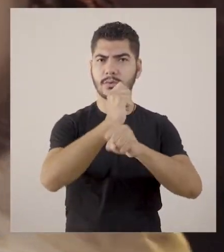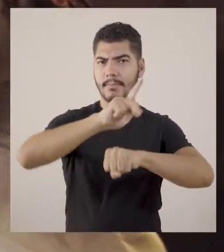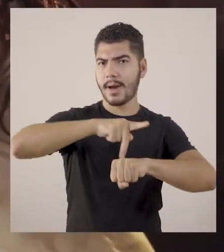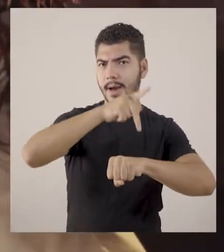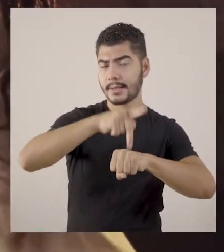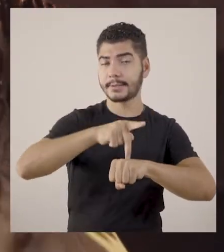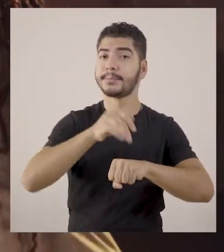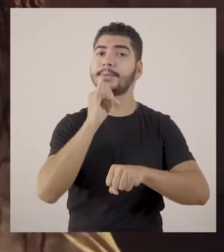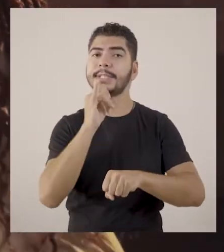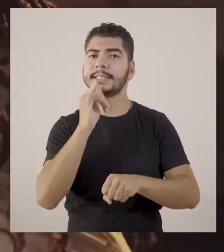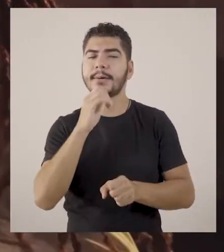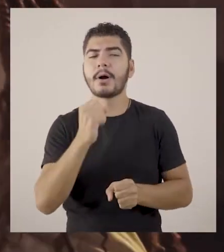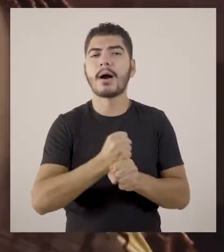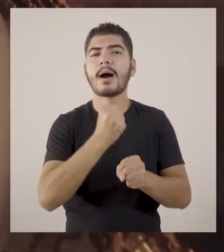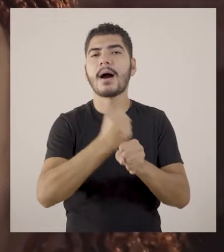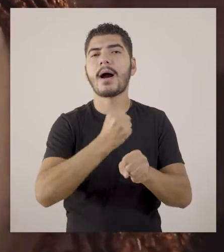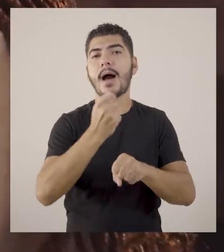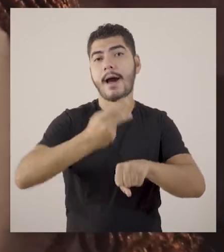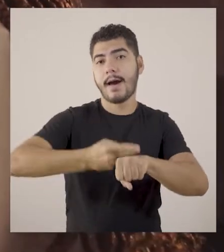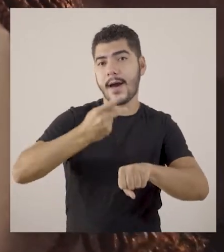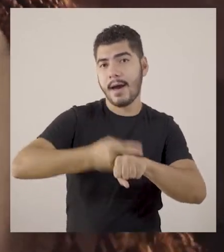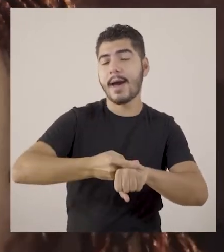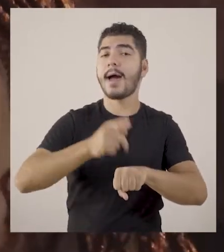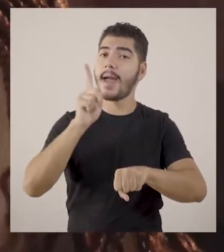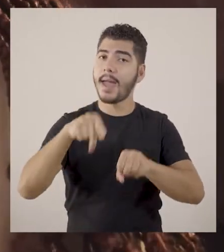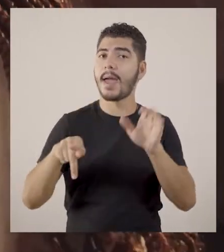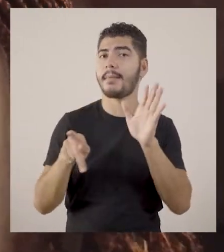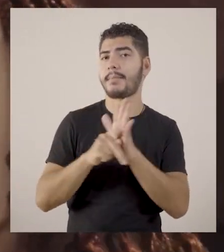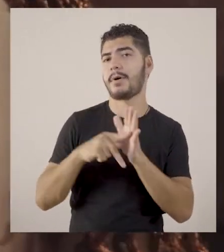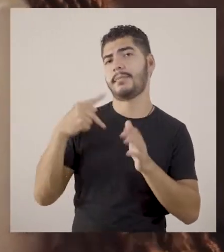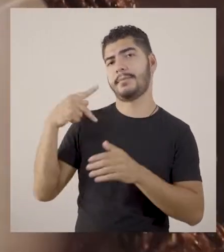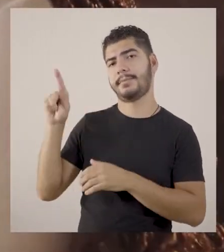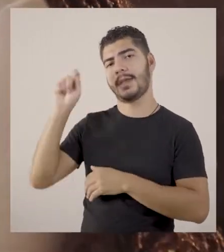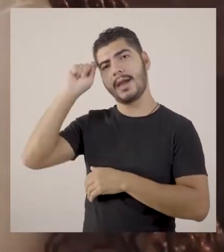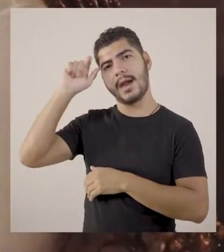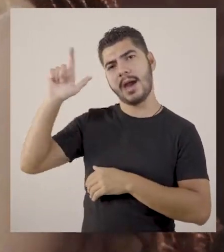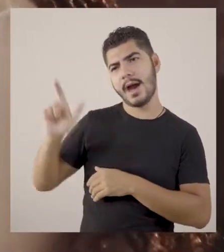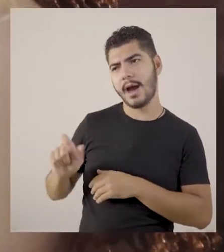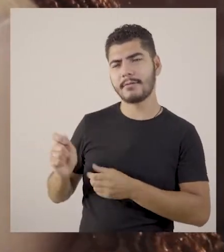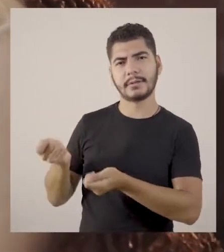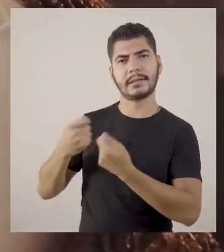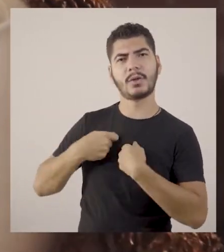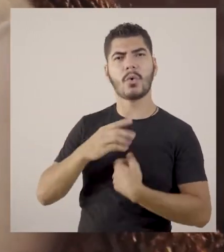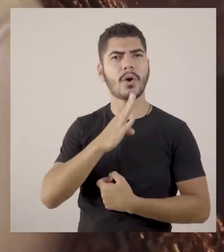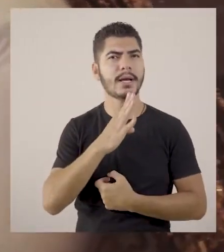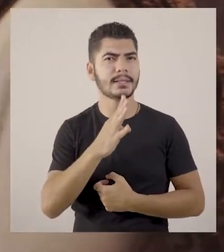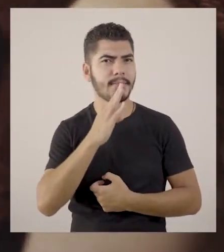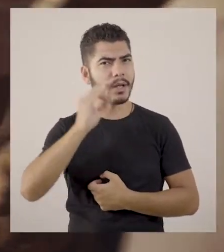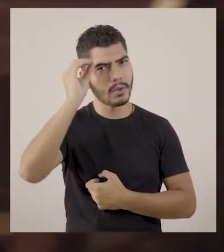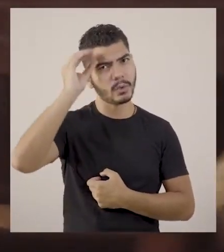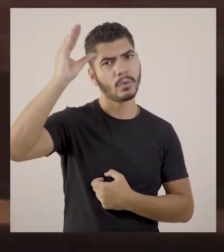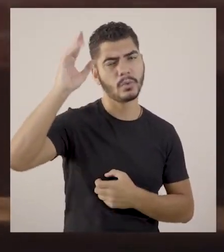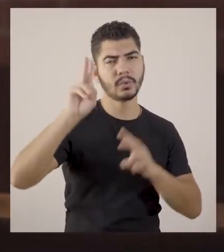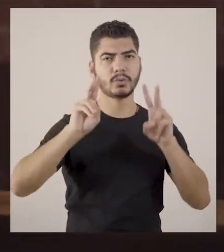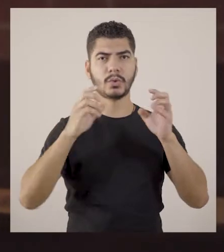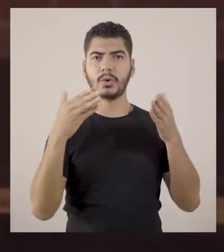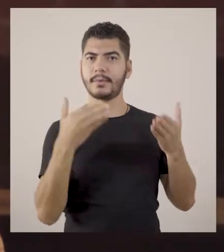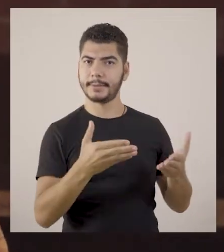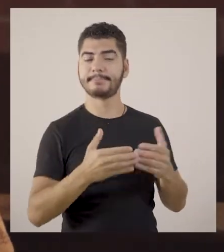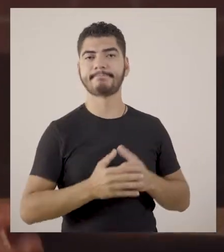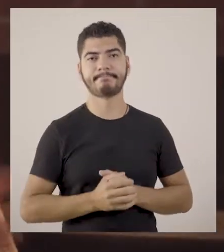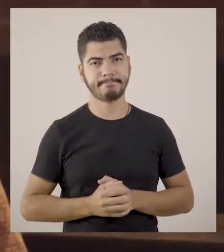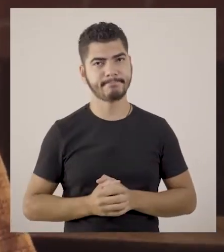trabalho com ferro é uma das habilidades da nação africana, que nos trouxeram, nos forneceram todo esse conhecimento. Sim,